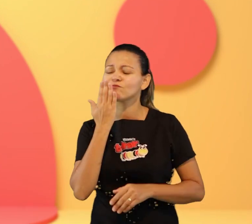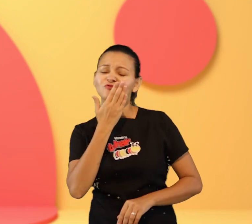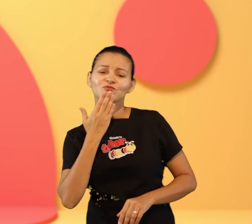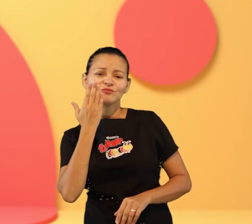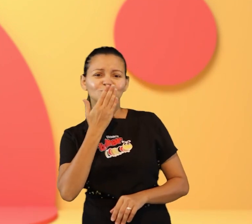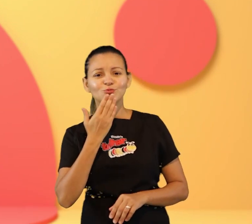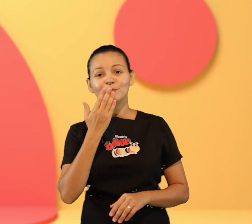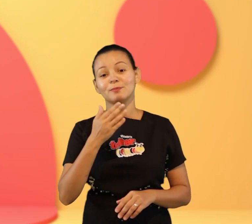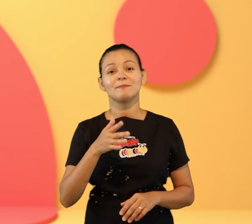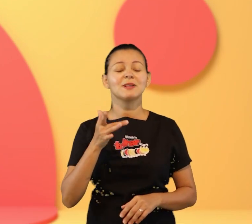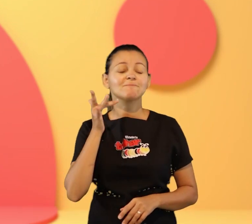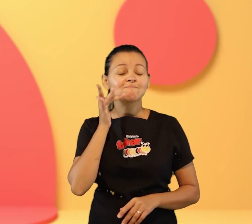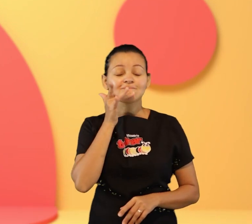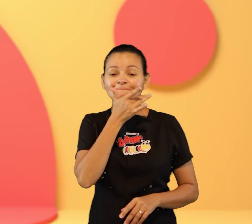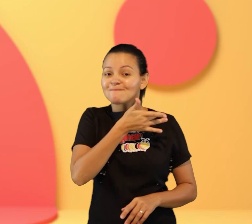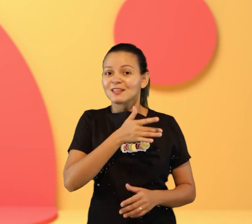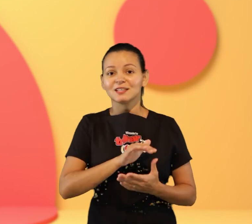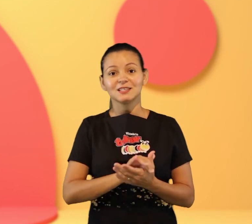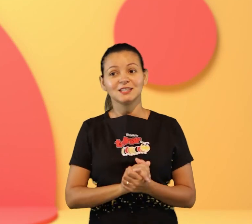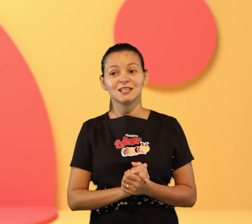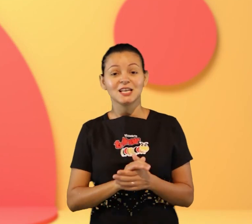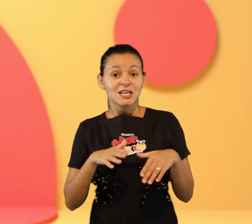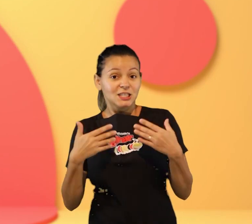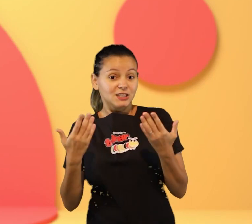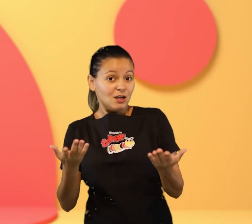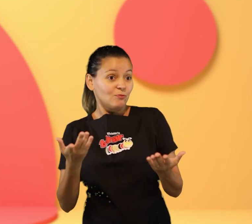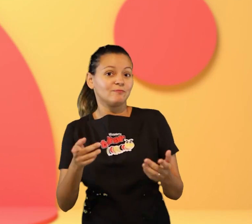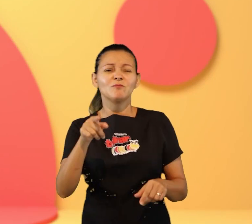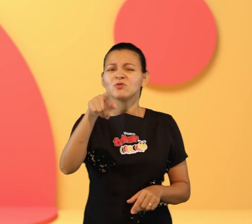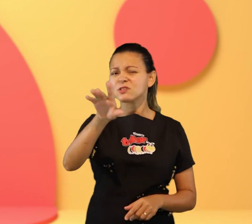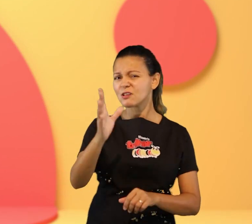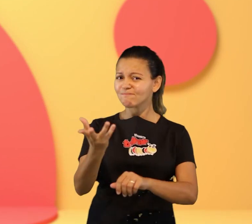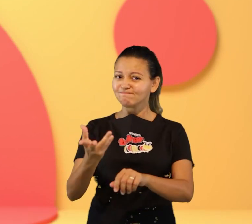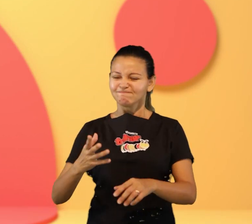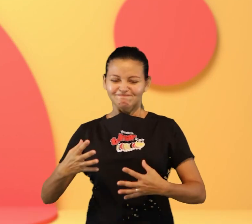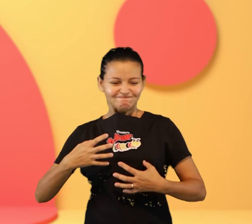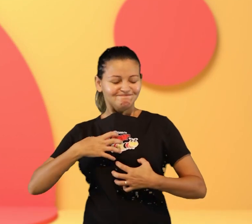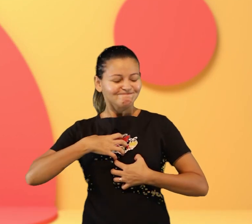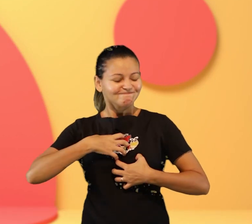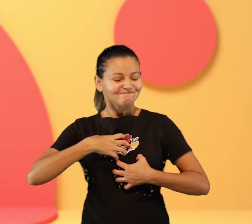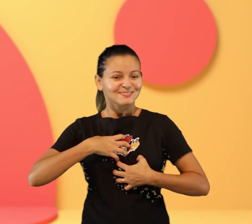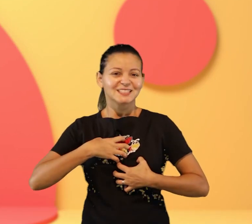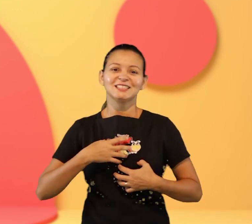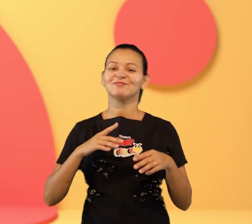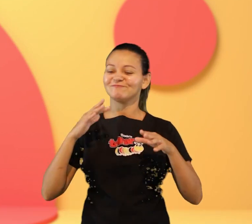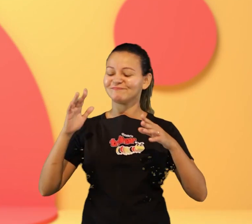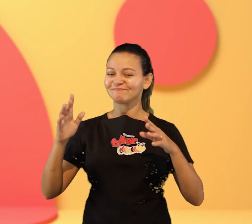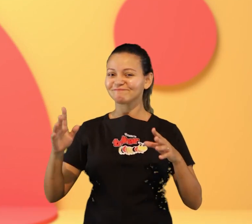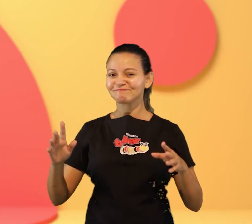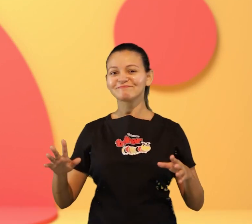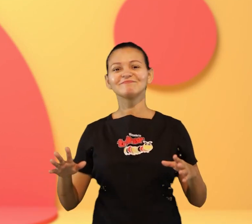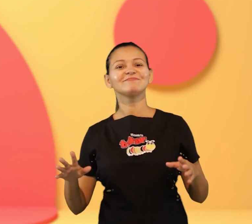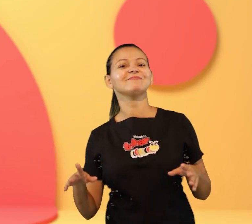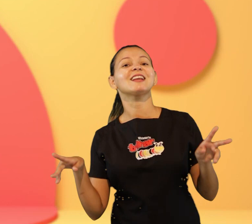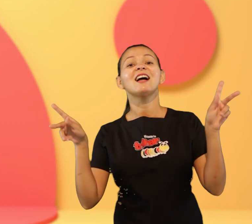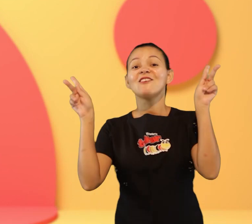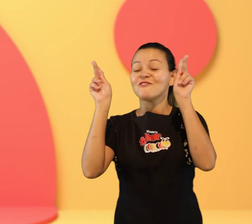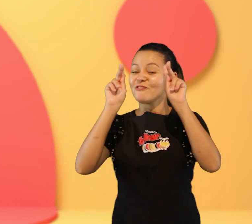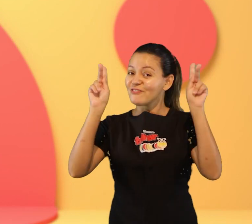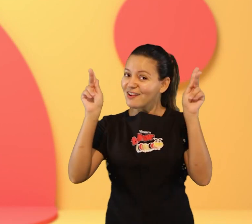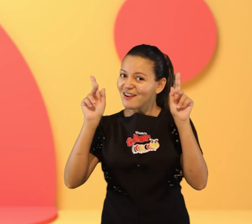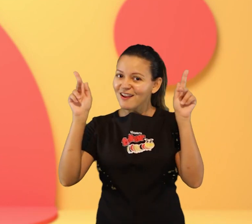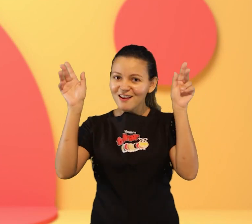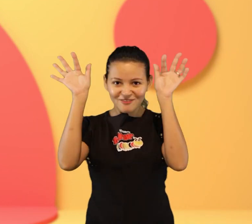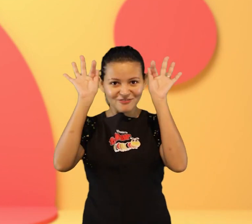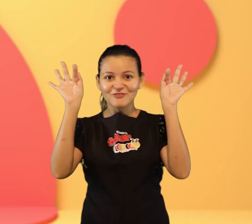mãe tem a obrigação de nos fazer certas coisas e a gente e a gente é recebe essas coisas